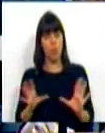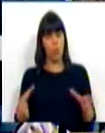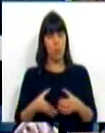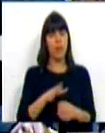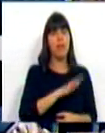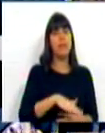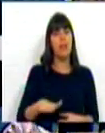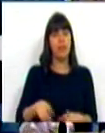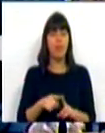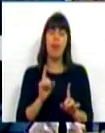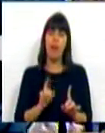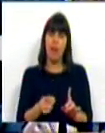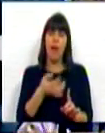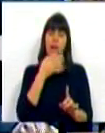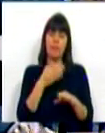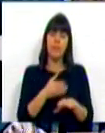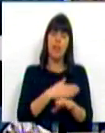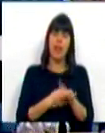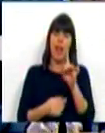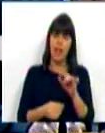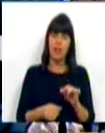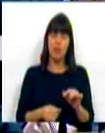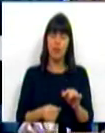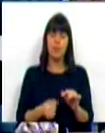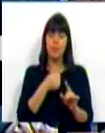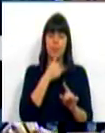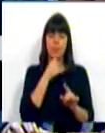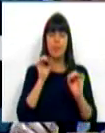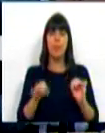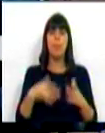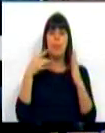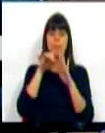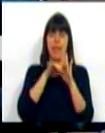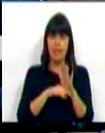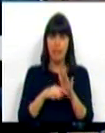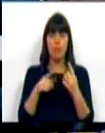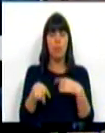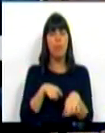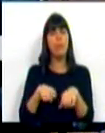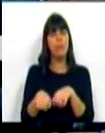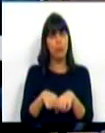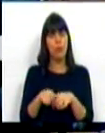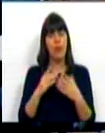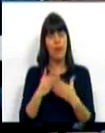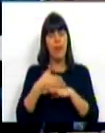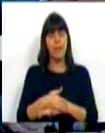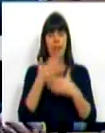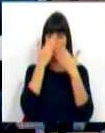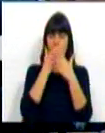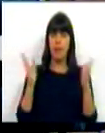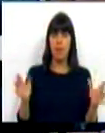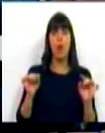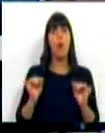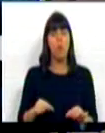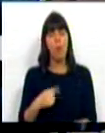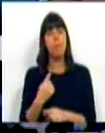científica passa, sobretudo, e antes de mais, por estabelecer os princípios para uma política de acesso aberto. E